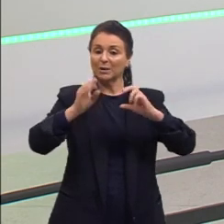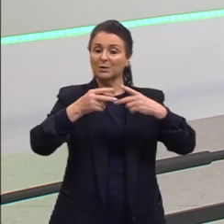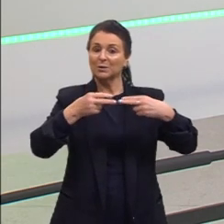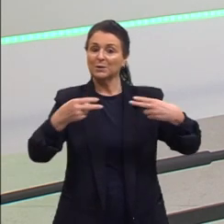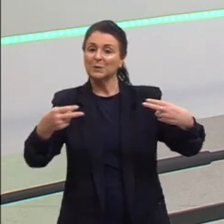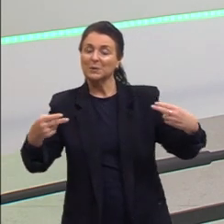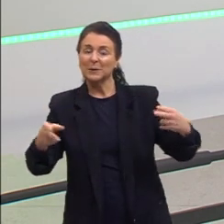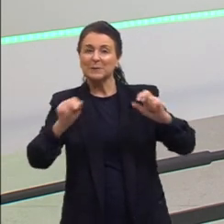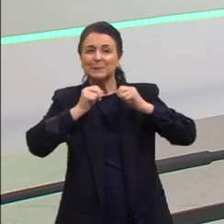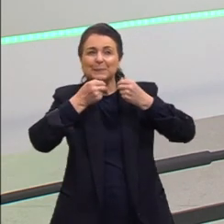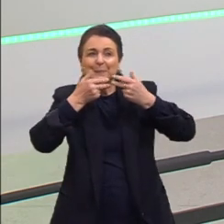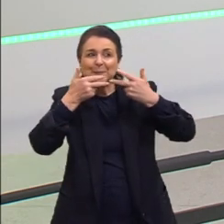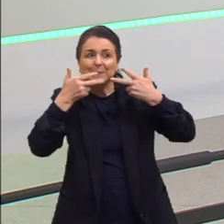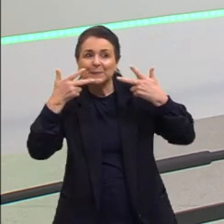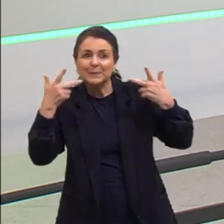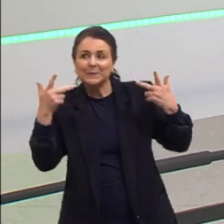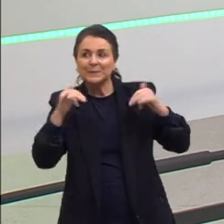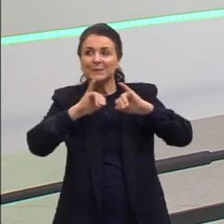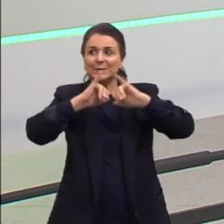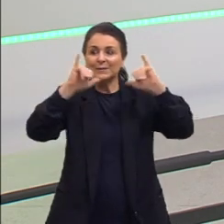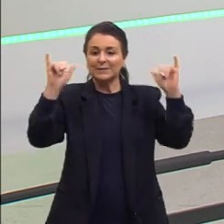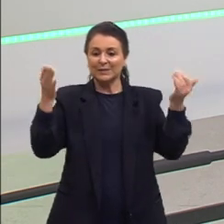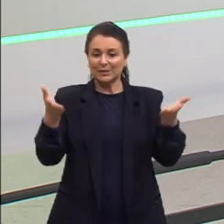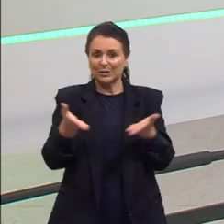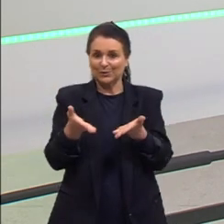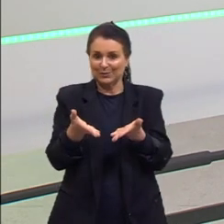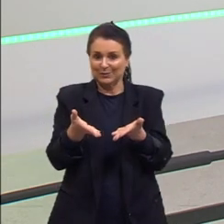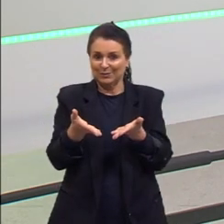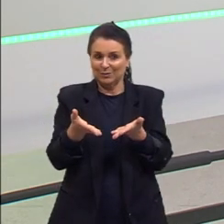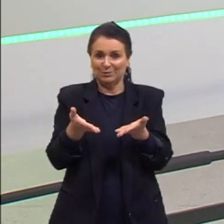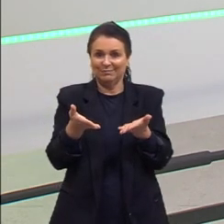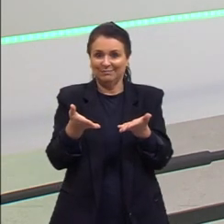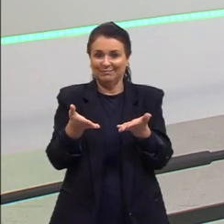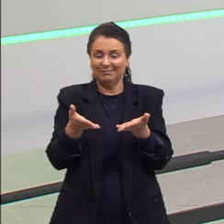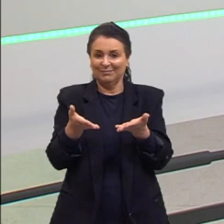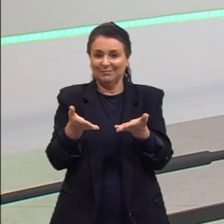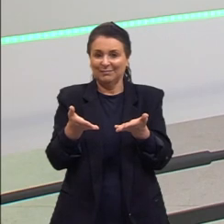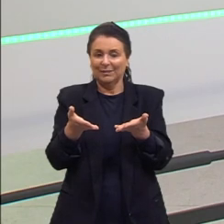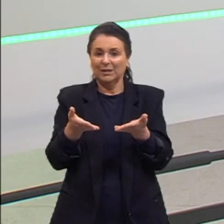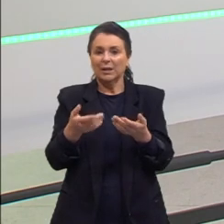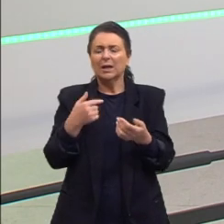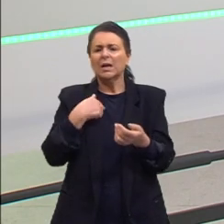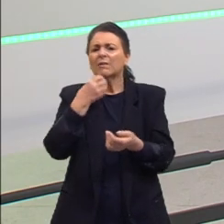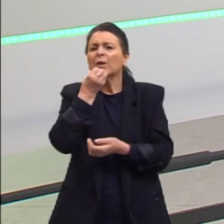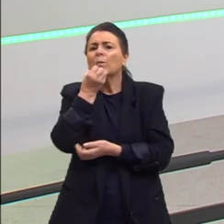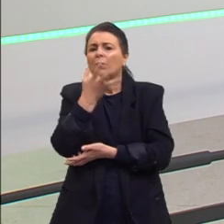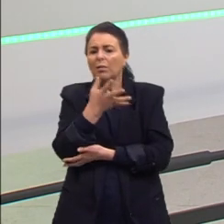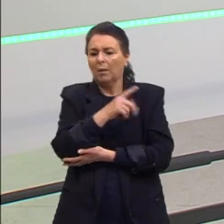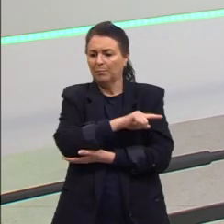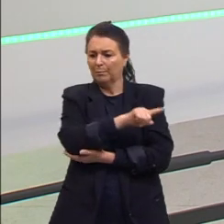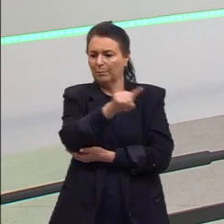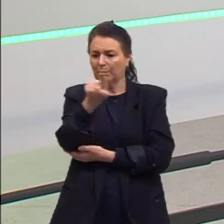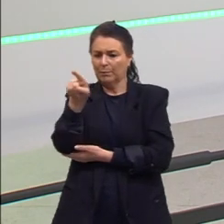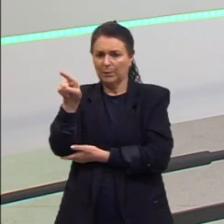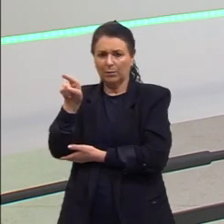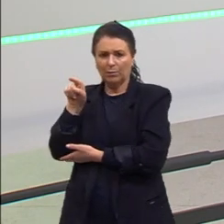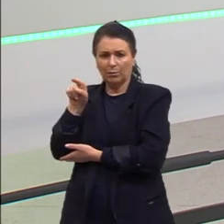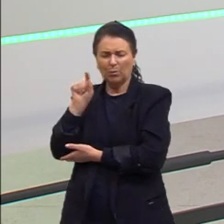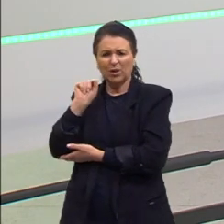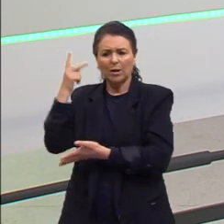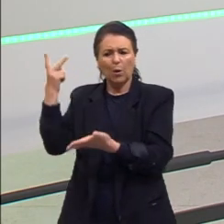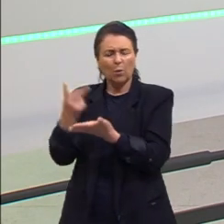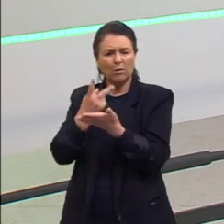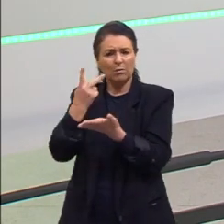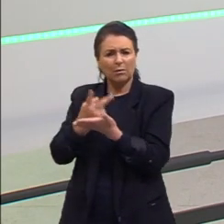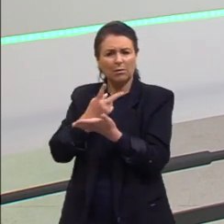trazer, então, as notícias atualizadas para a gente. Ele vai nos contar o que que está acontecendo aí no